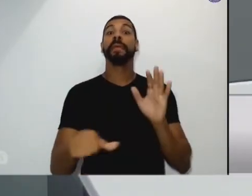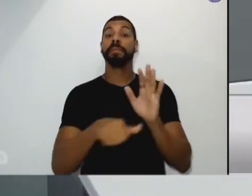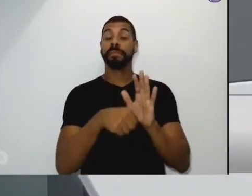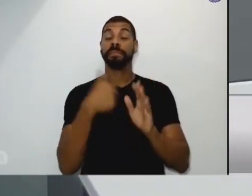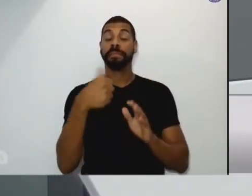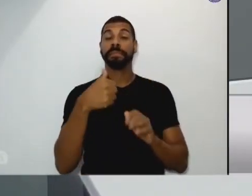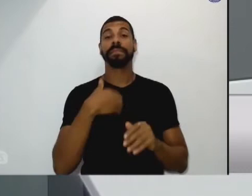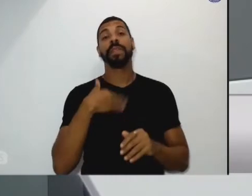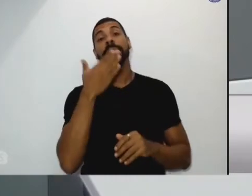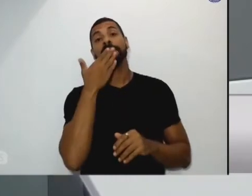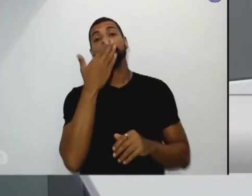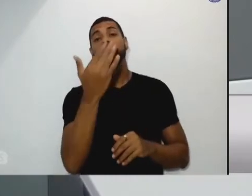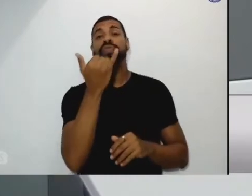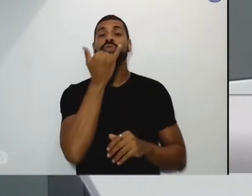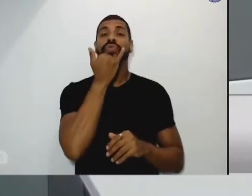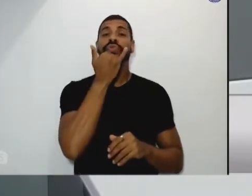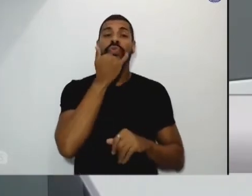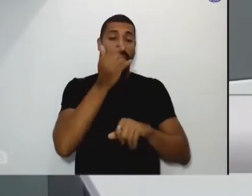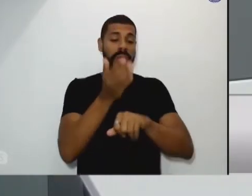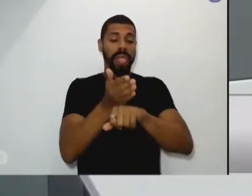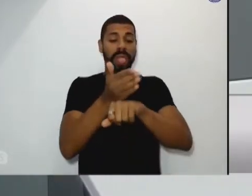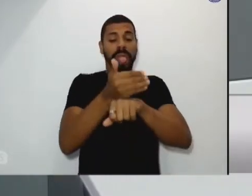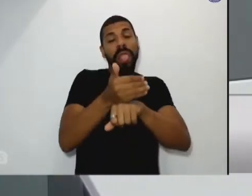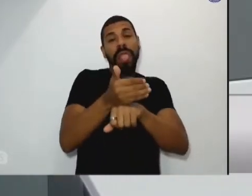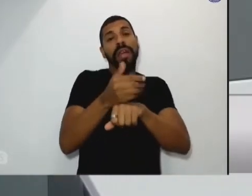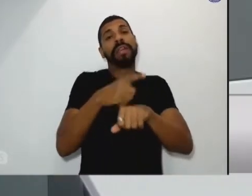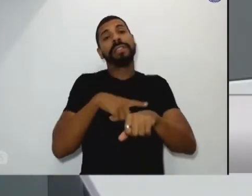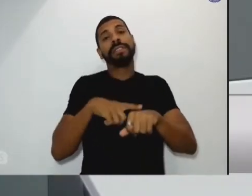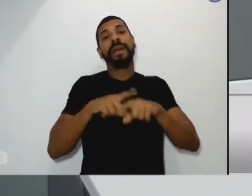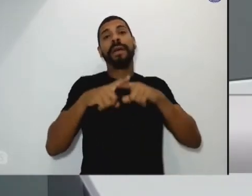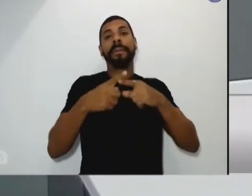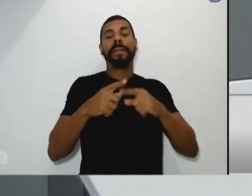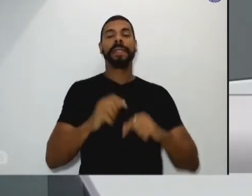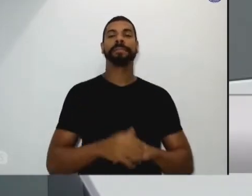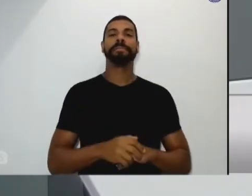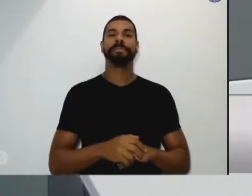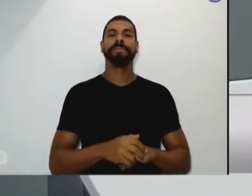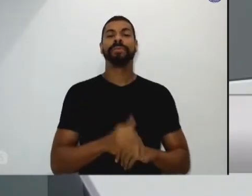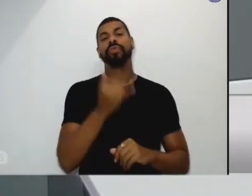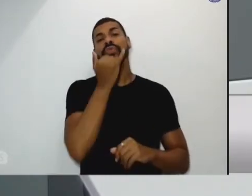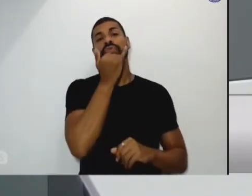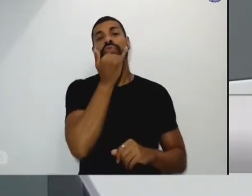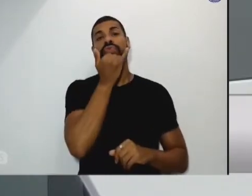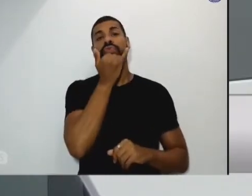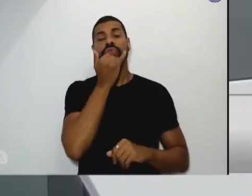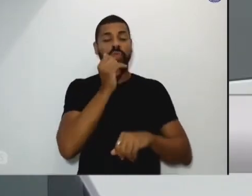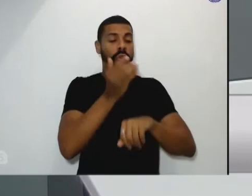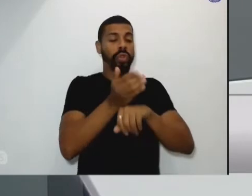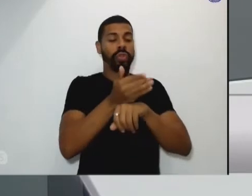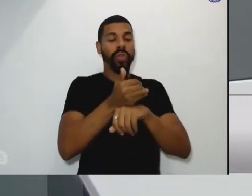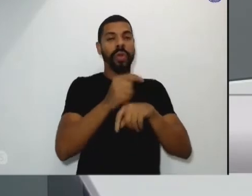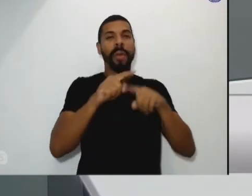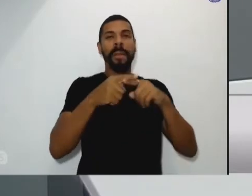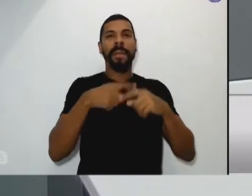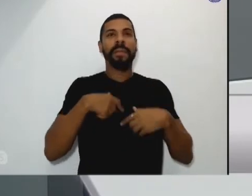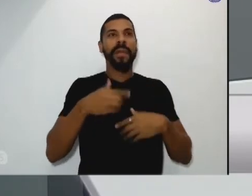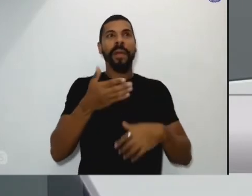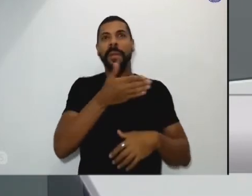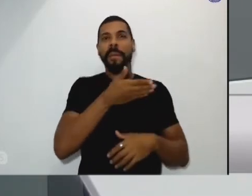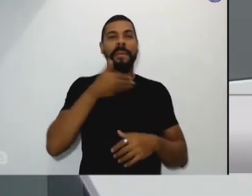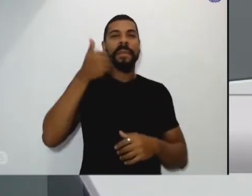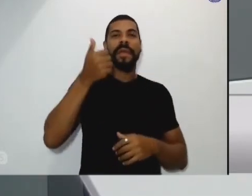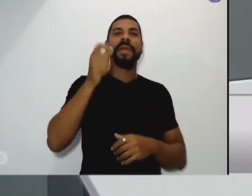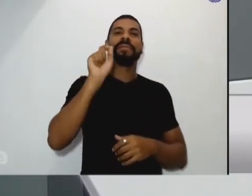pelo atraso estava num compromisso e se adiantou o horário cheguei um pouco atrasada mas peguei o melhor eu acho da noite que é a